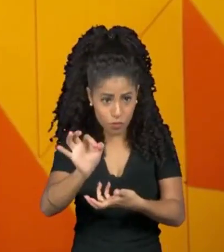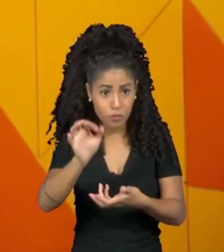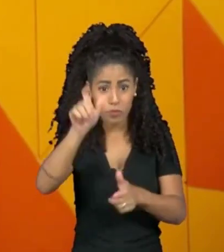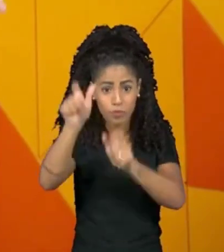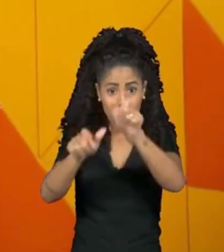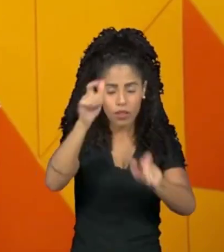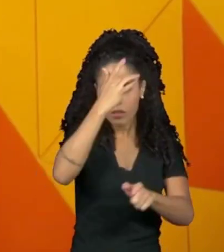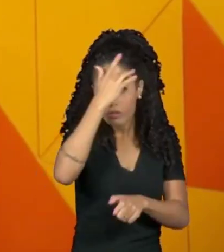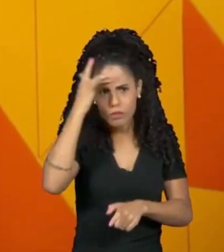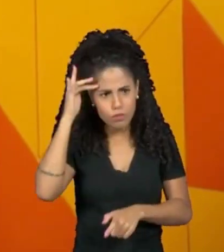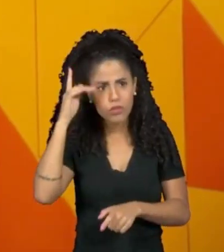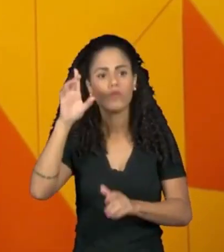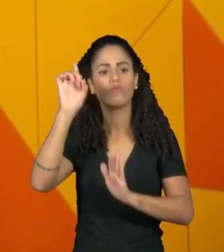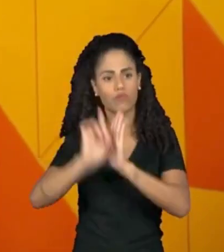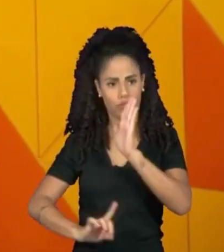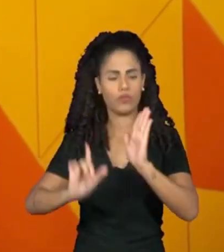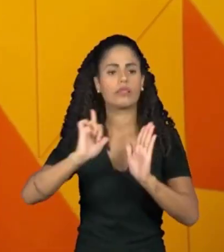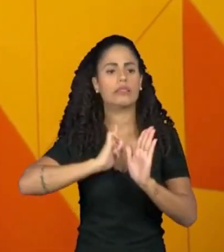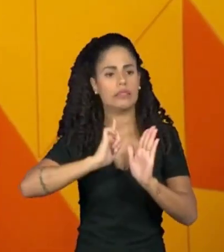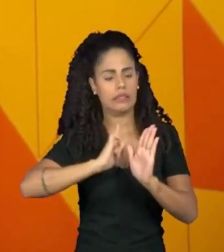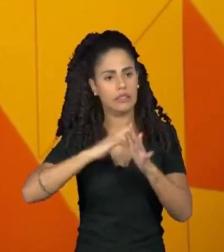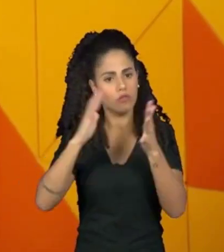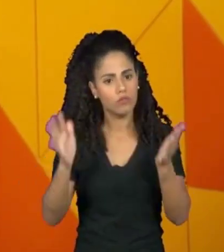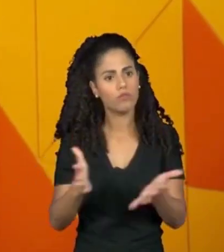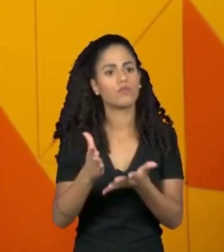artistas também têm direito a essa fatia. Obrigada.